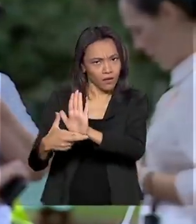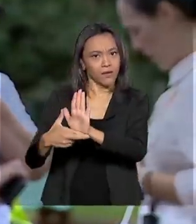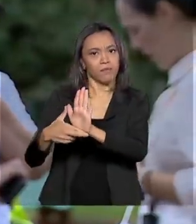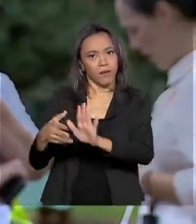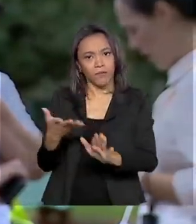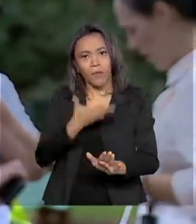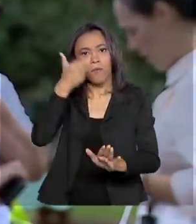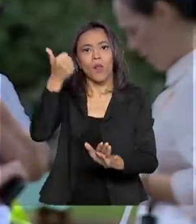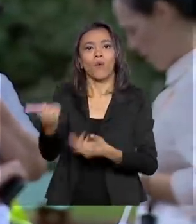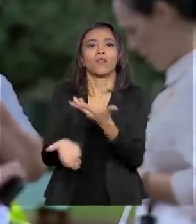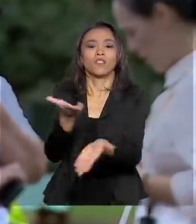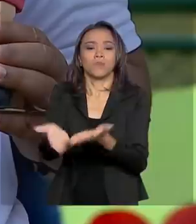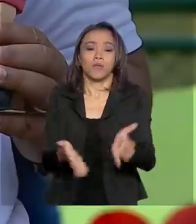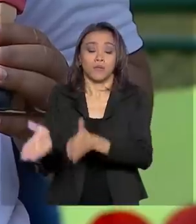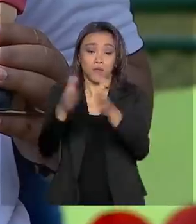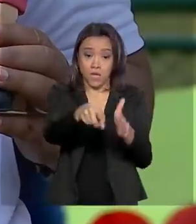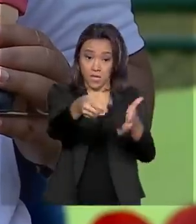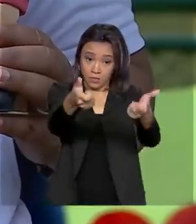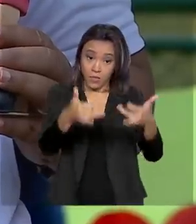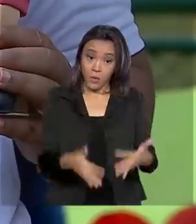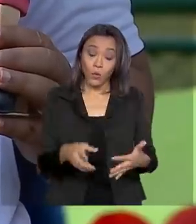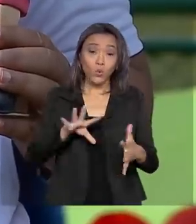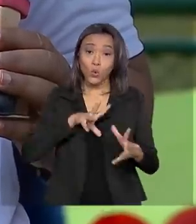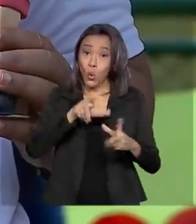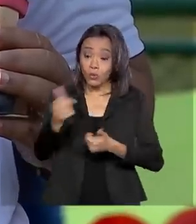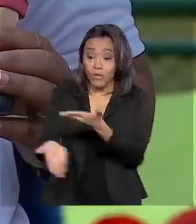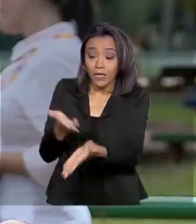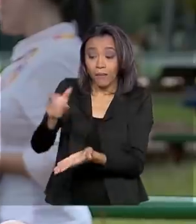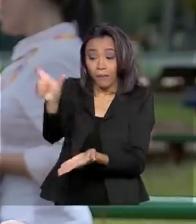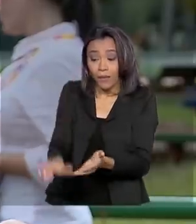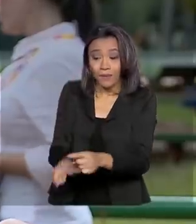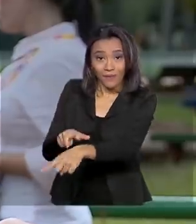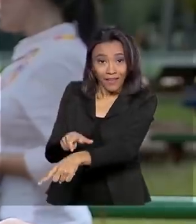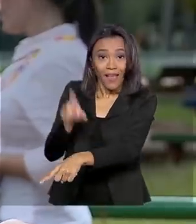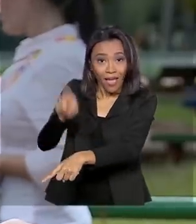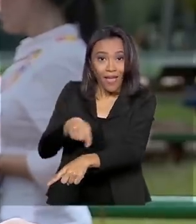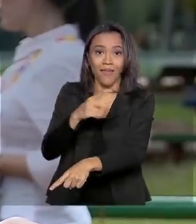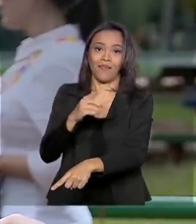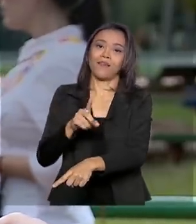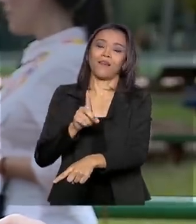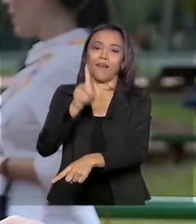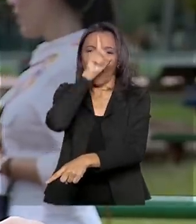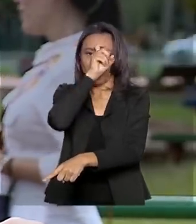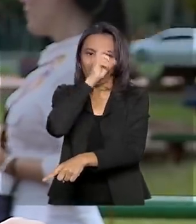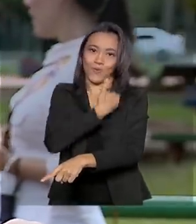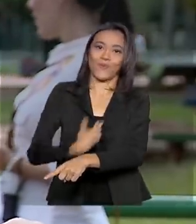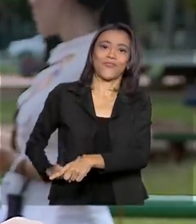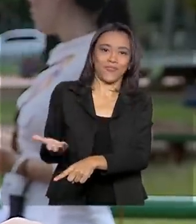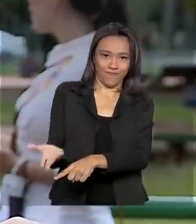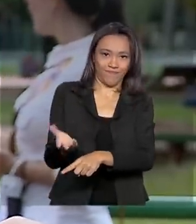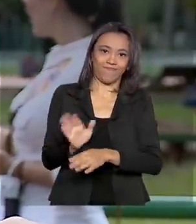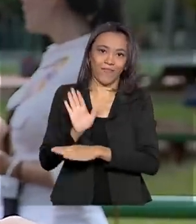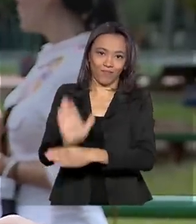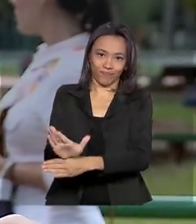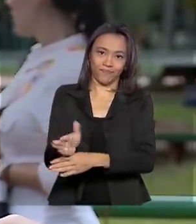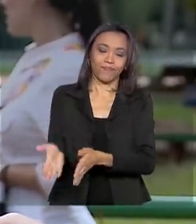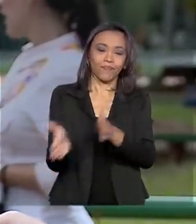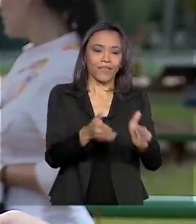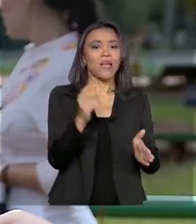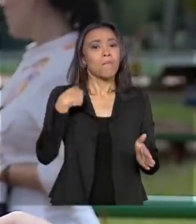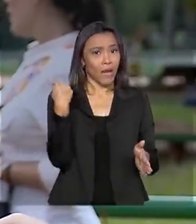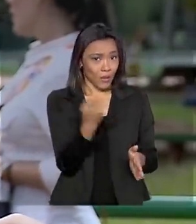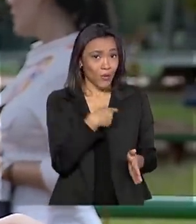Segundo a Rosana, todo o tratamento do Felipe é feito pelo SUS. Para nós é muito difícil, muito complicado.